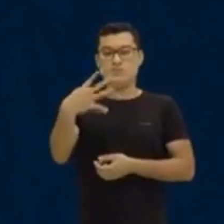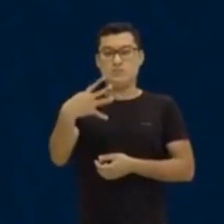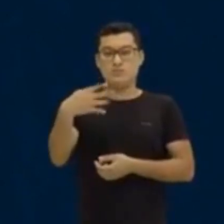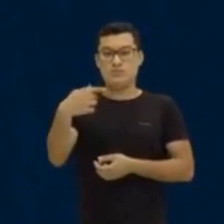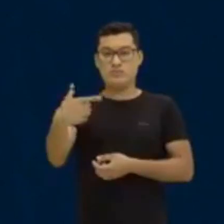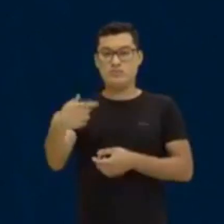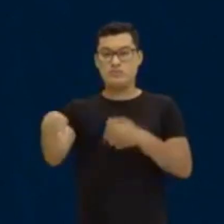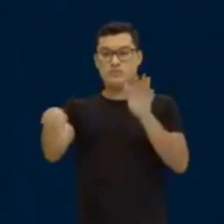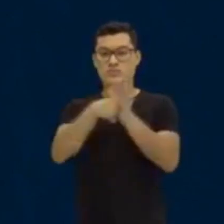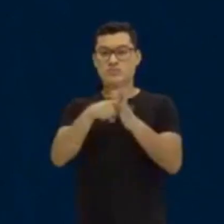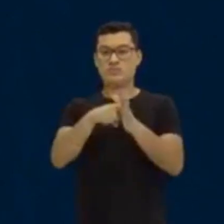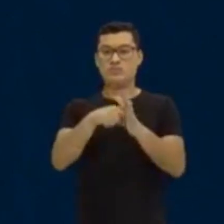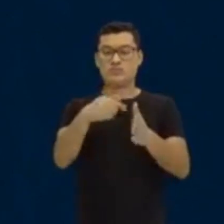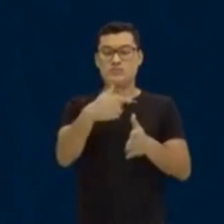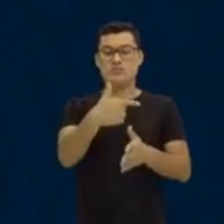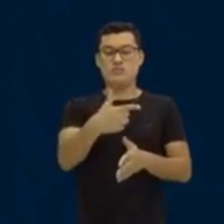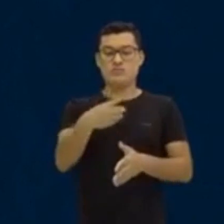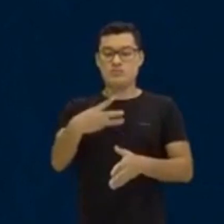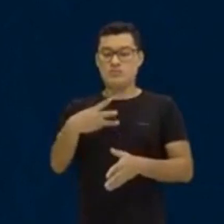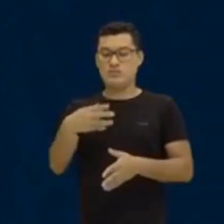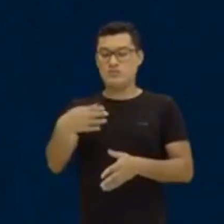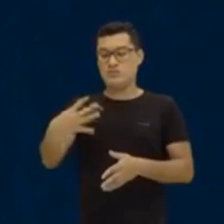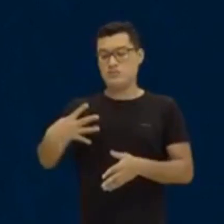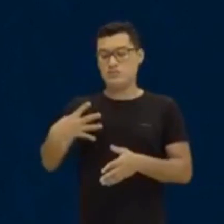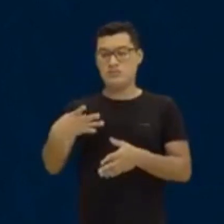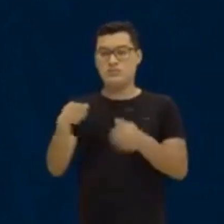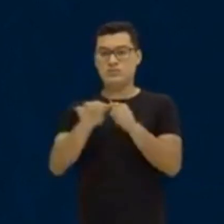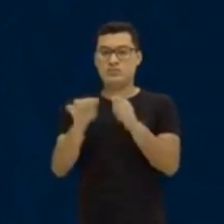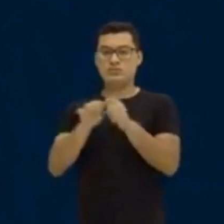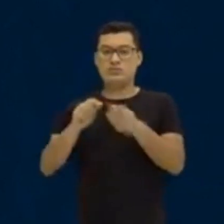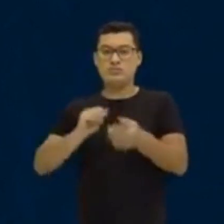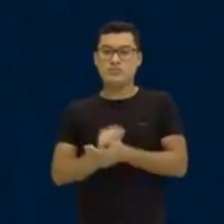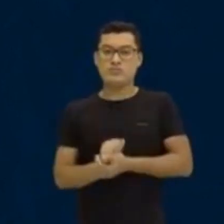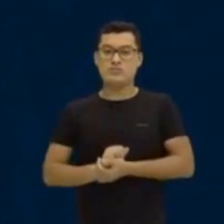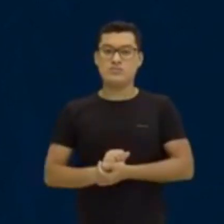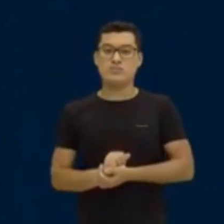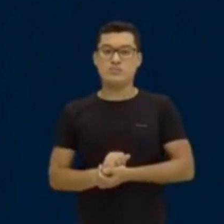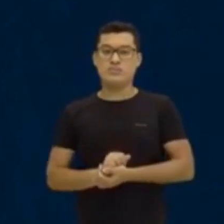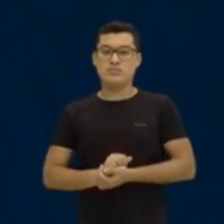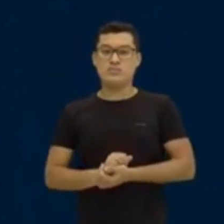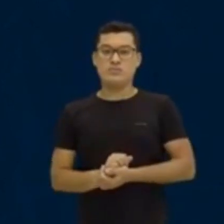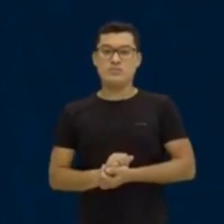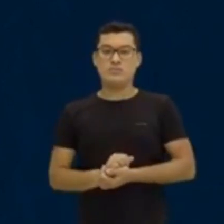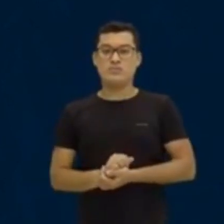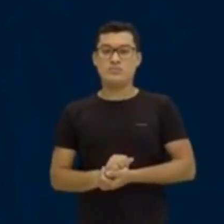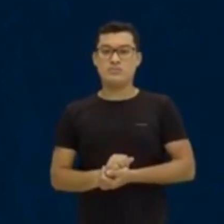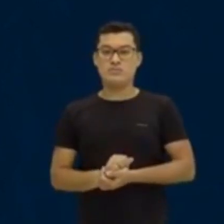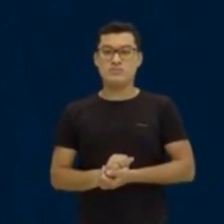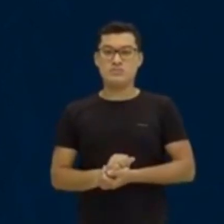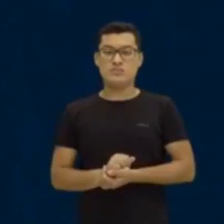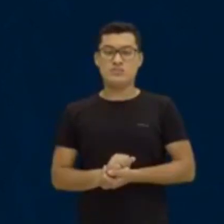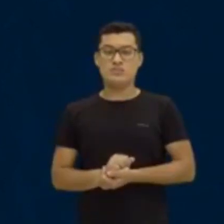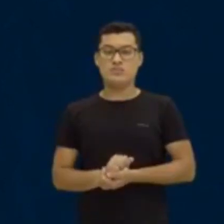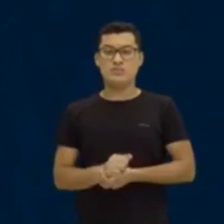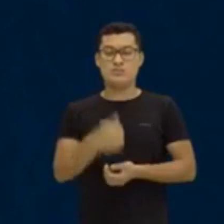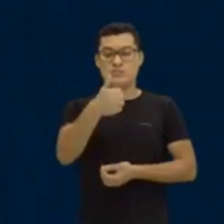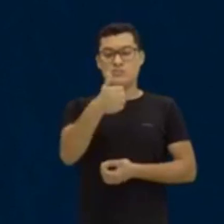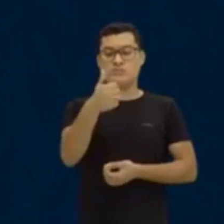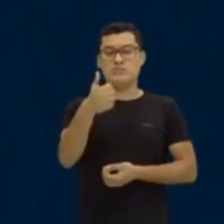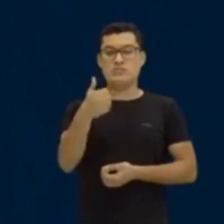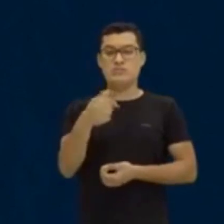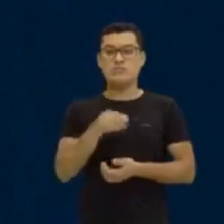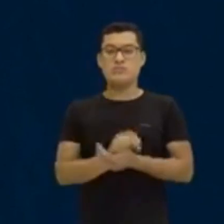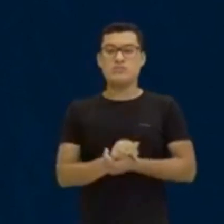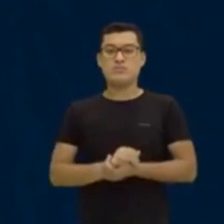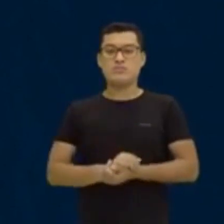menos 234. Isso vai dar... 2 menos 4 não vai dar, né? Vai emprestar 12. Aqui fica valendo de